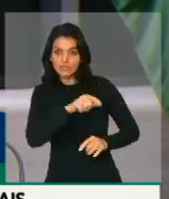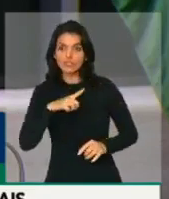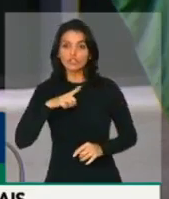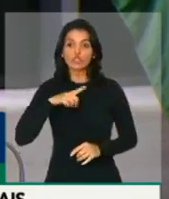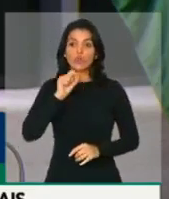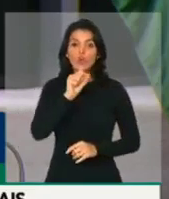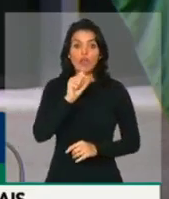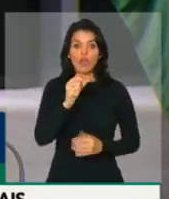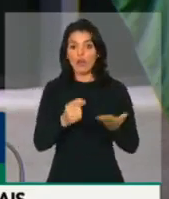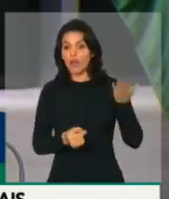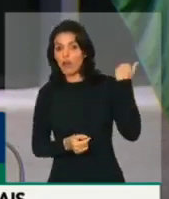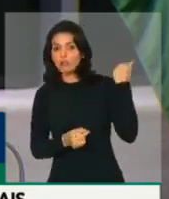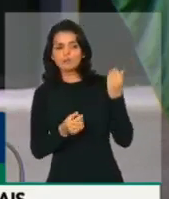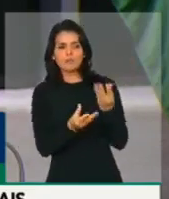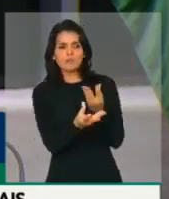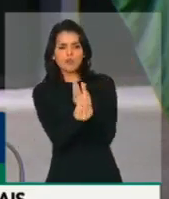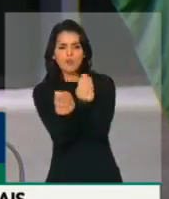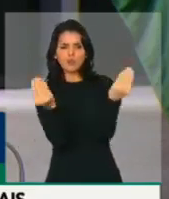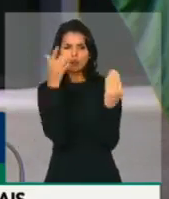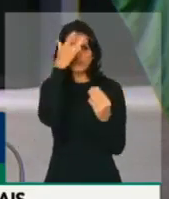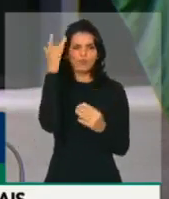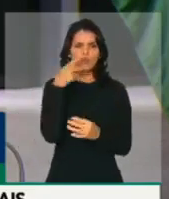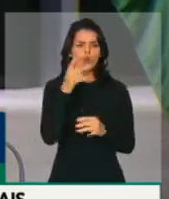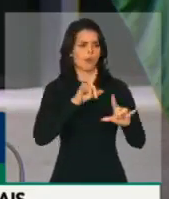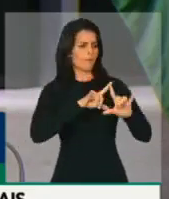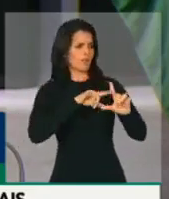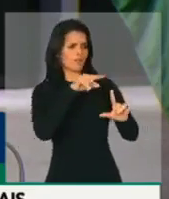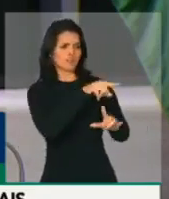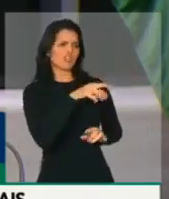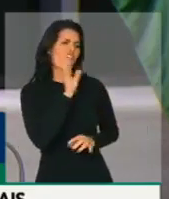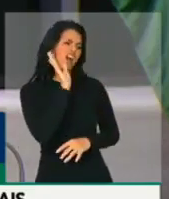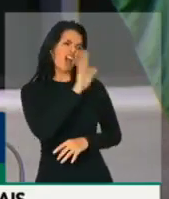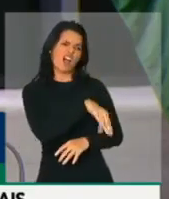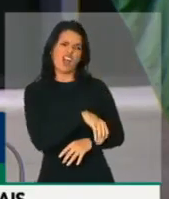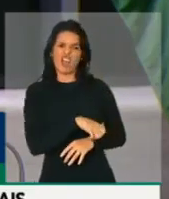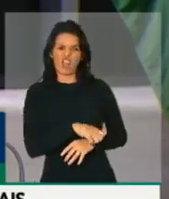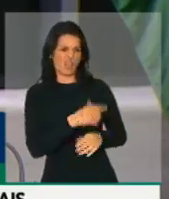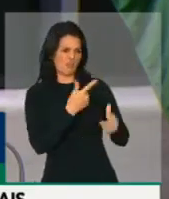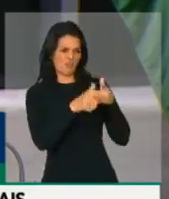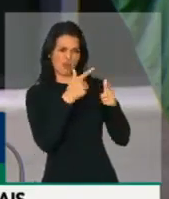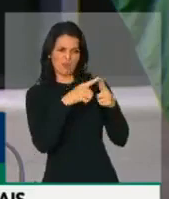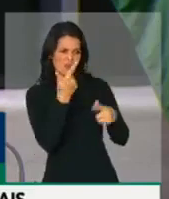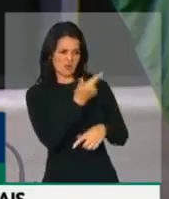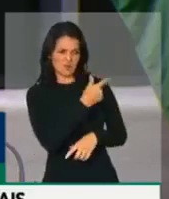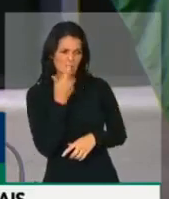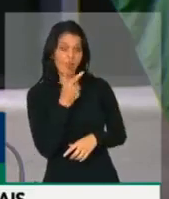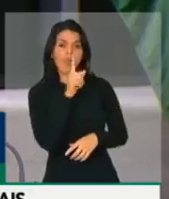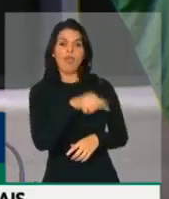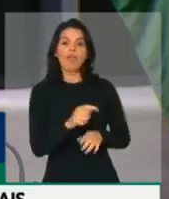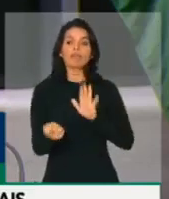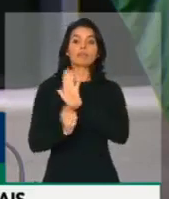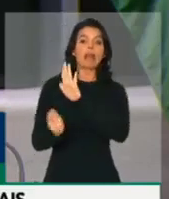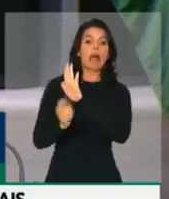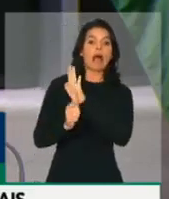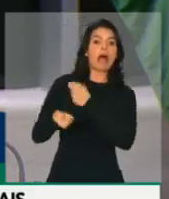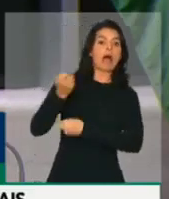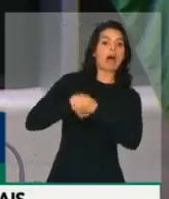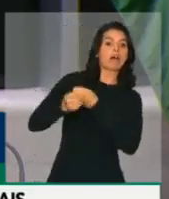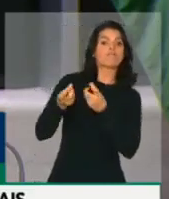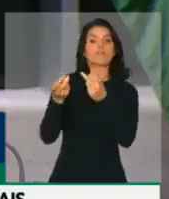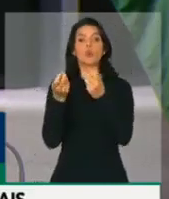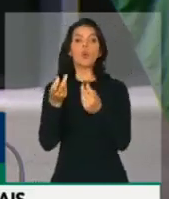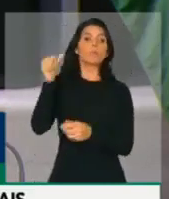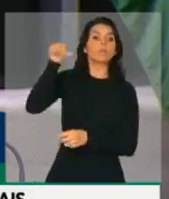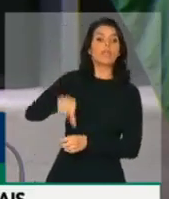entendimento de muita gente de que a milícia era um mal menor, de que afinal de contas, o tráfico era pior, como se nós pudéssemos